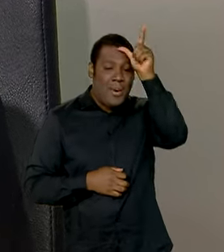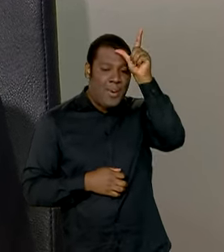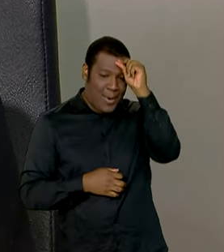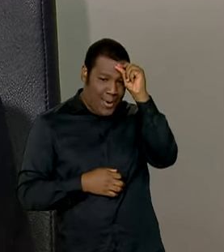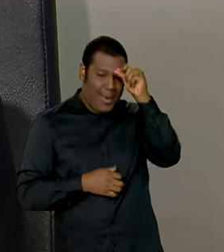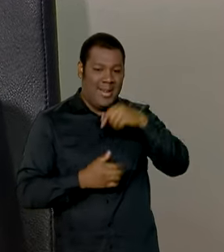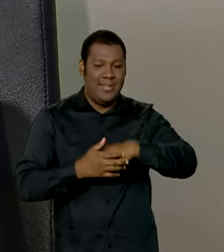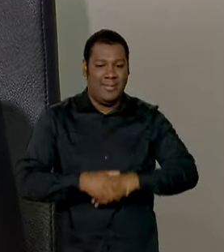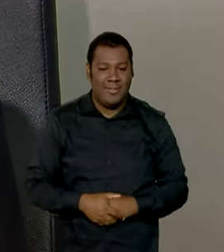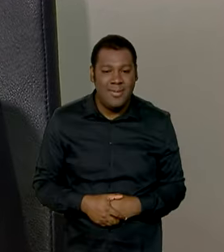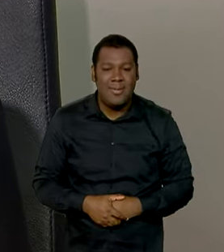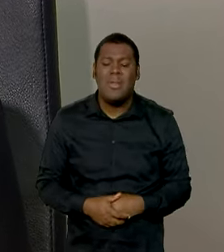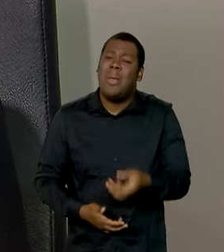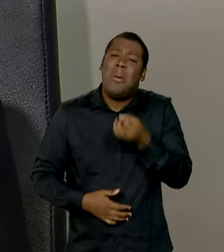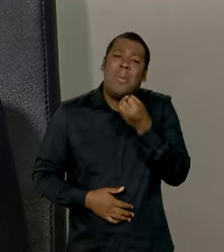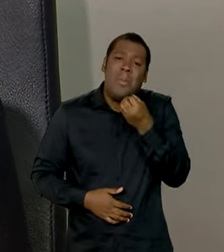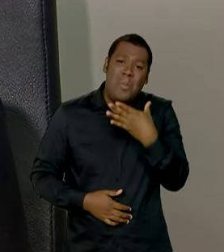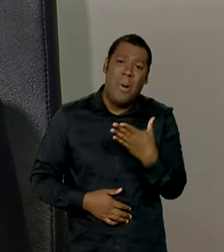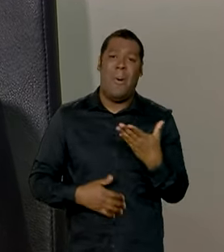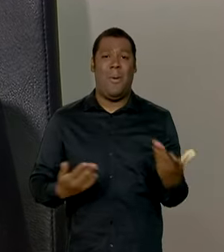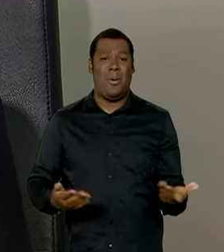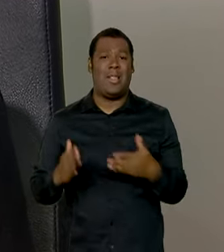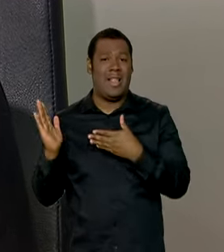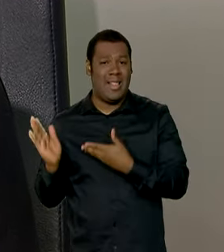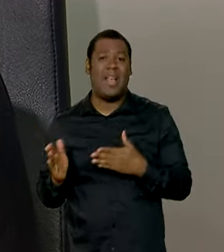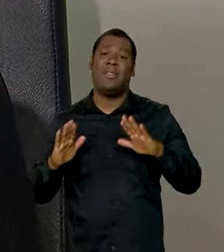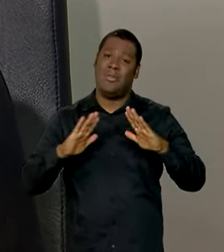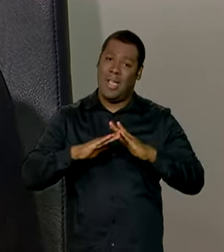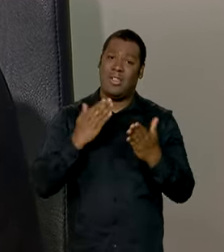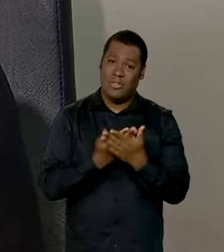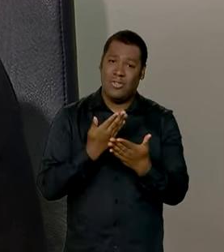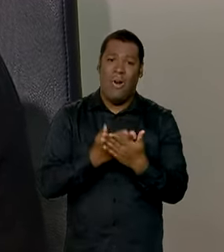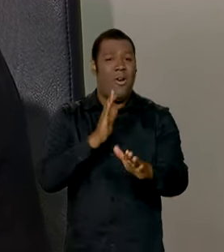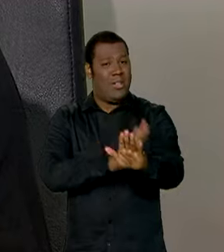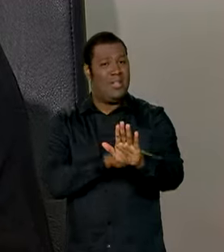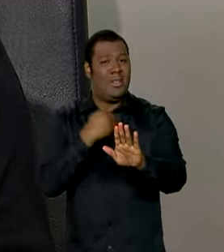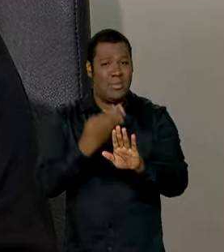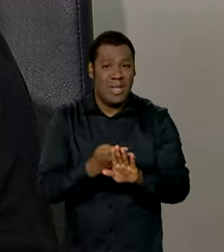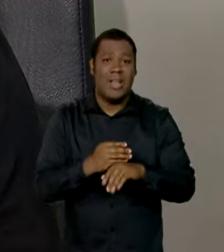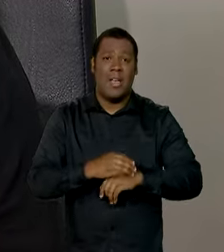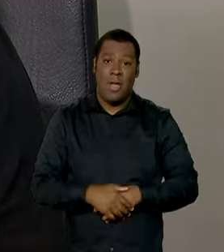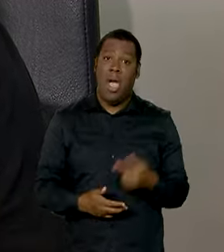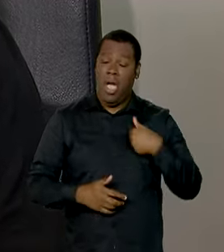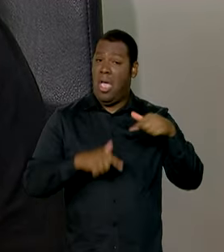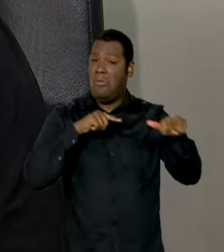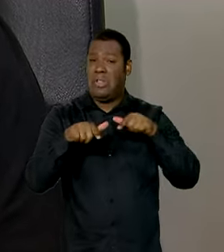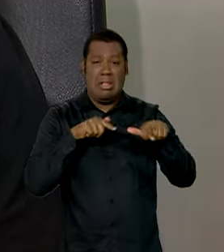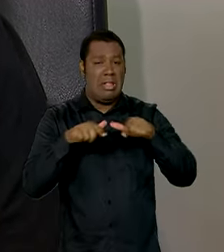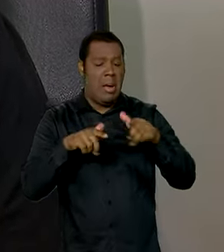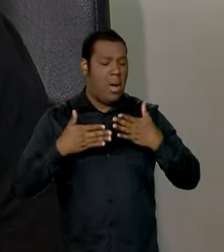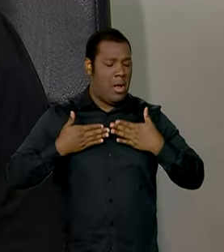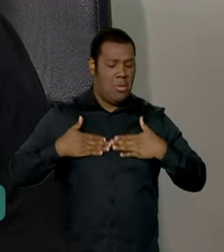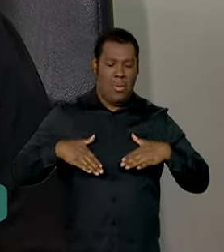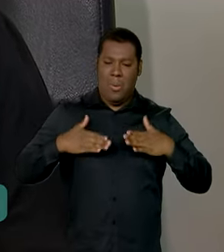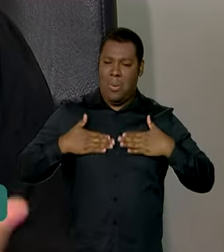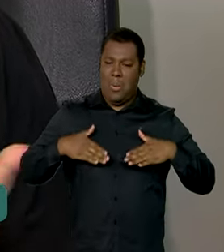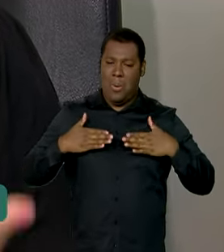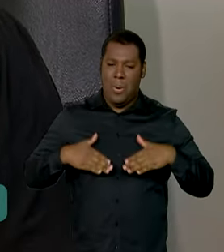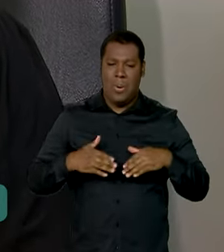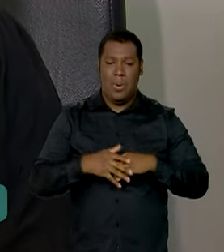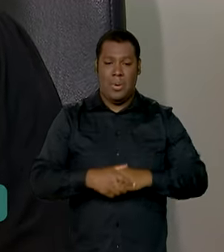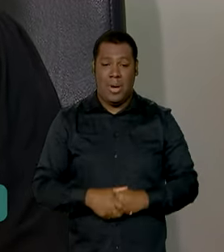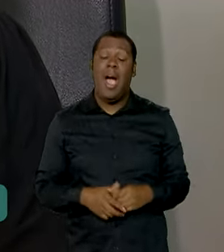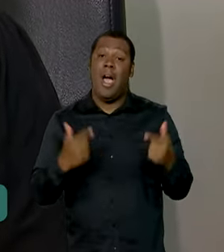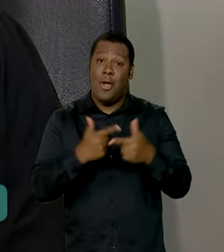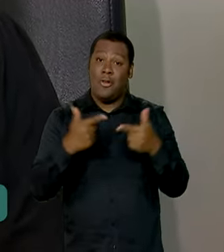essa questão de ter essa possibilidade, né, dela estudar o dia inteiro, porque me possibilita trabalhar tranquilo, né, e assim, tive